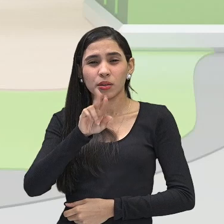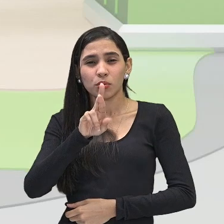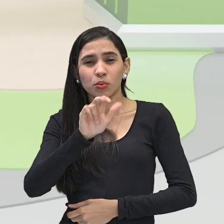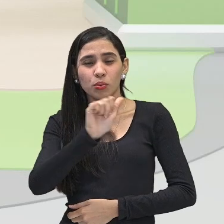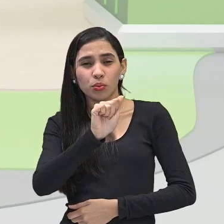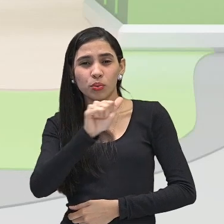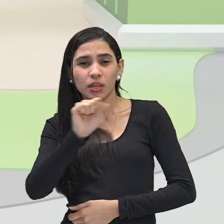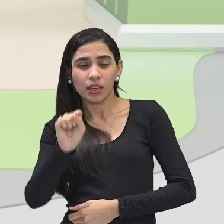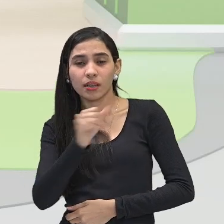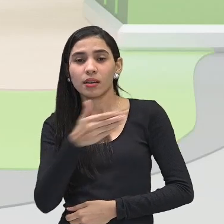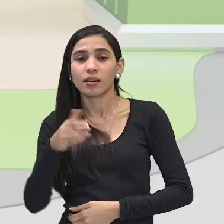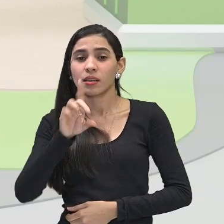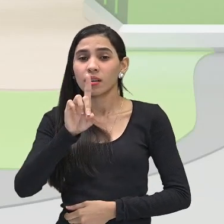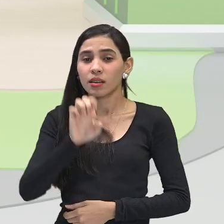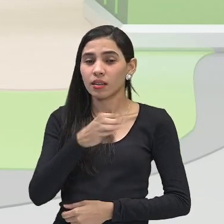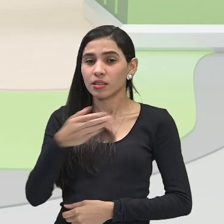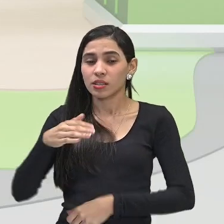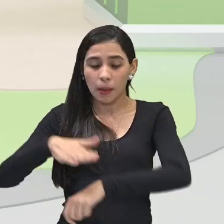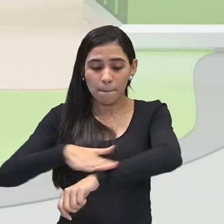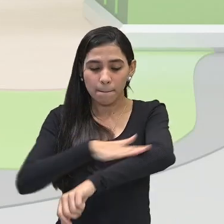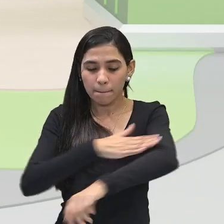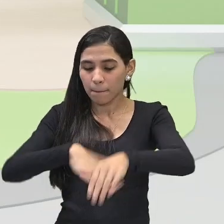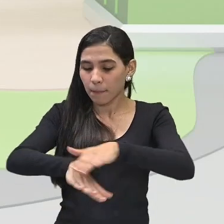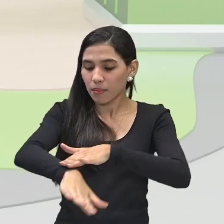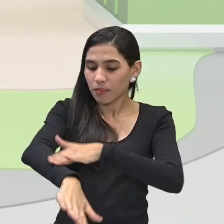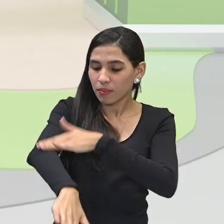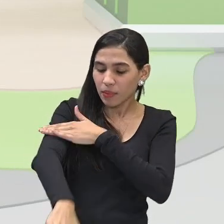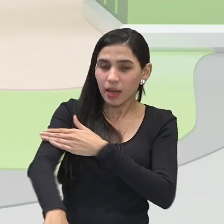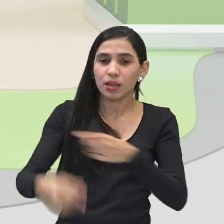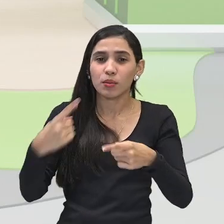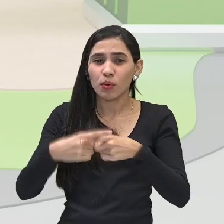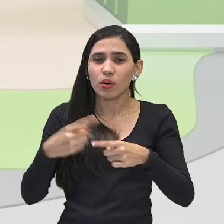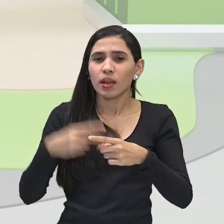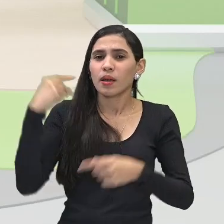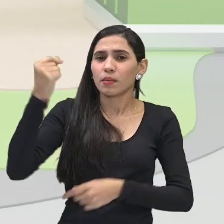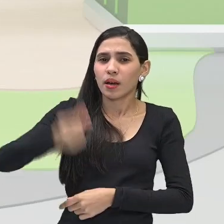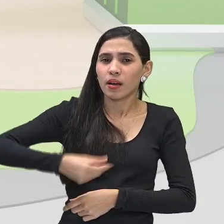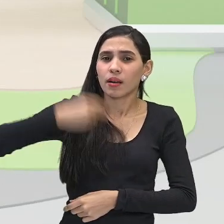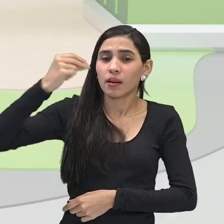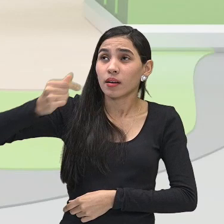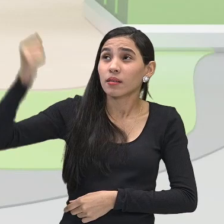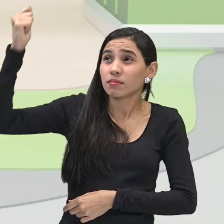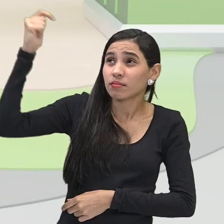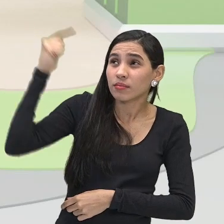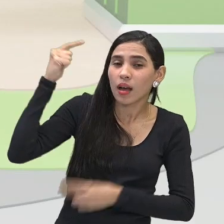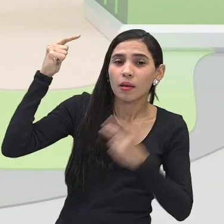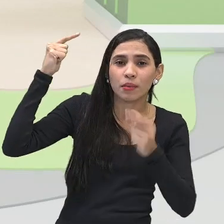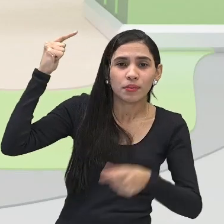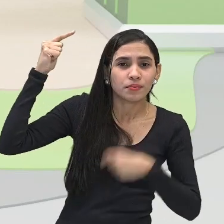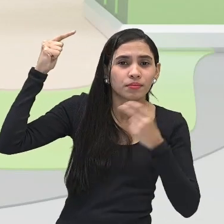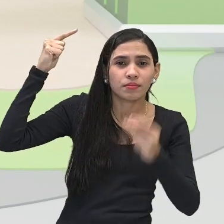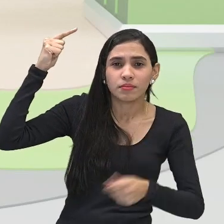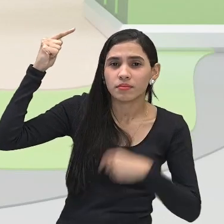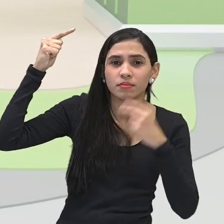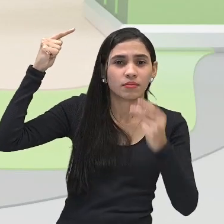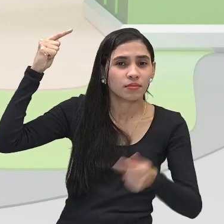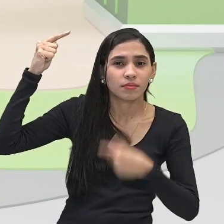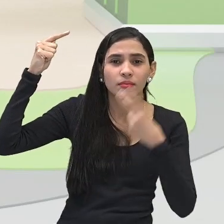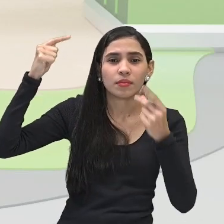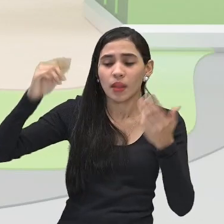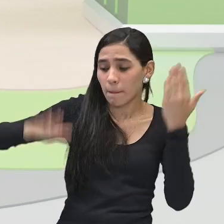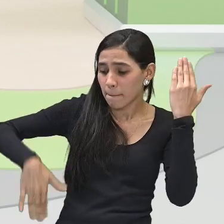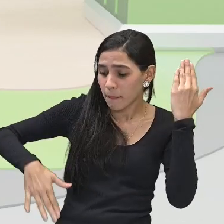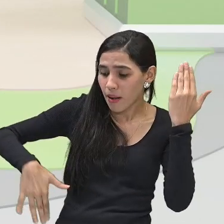um bronzeamento causado por um período longo expostos ao sol, né, naquela praia,